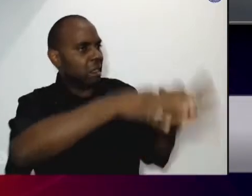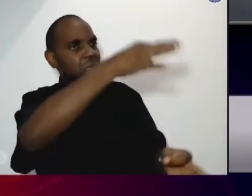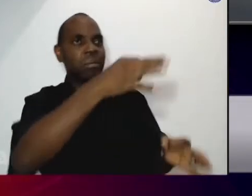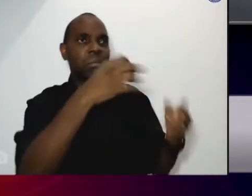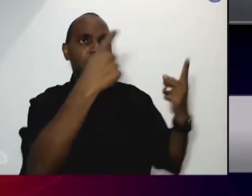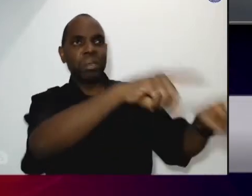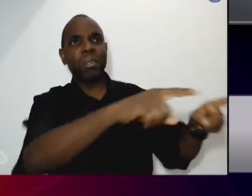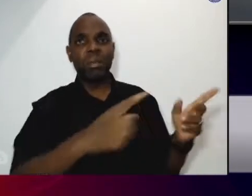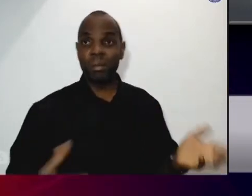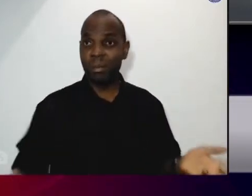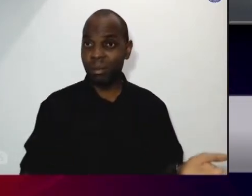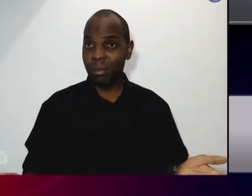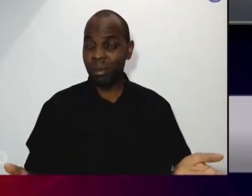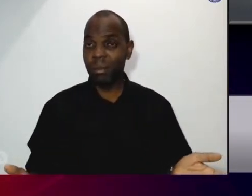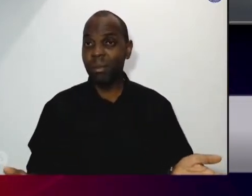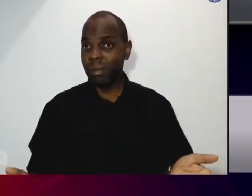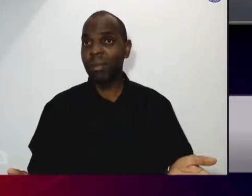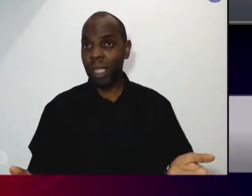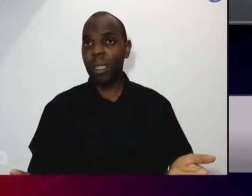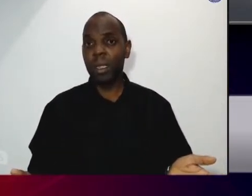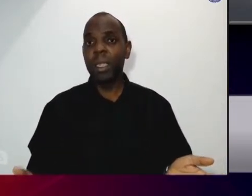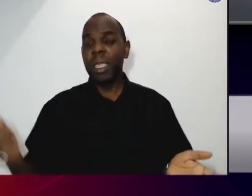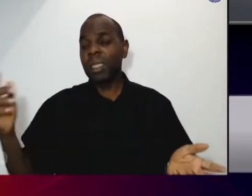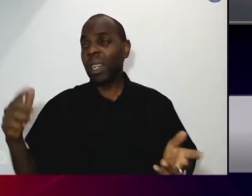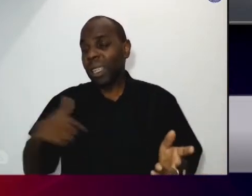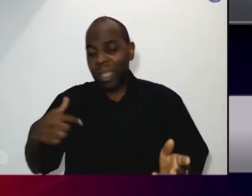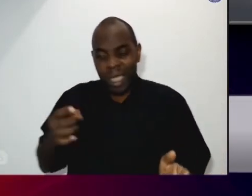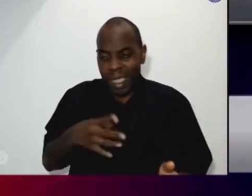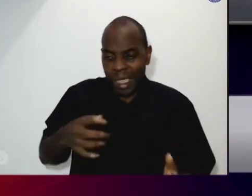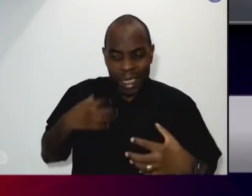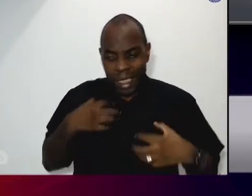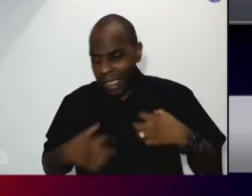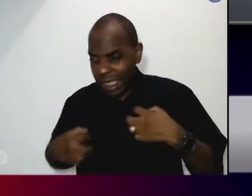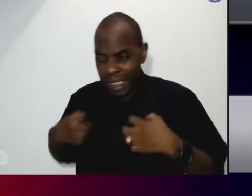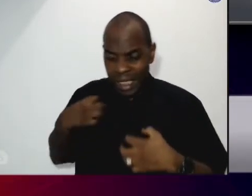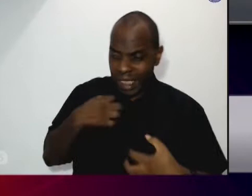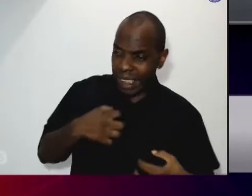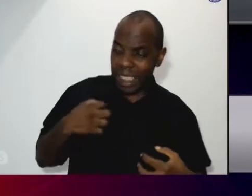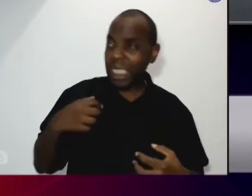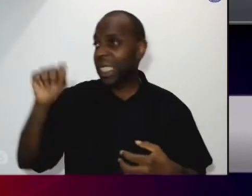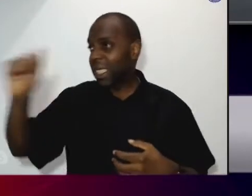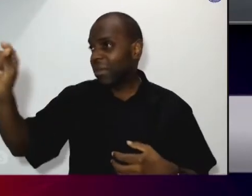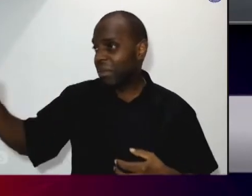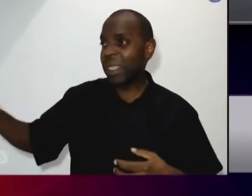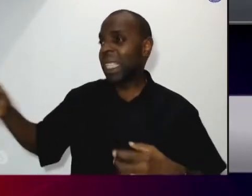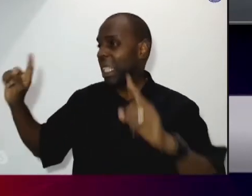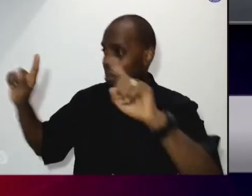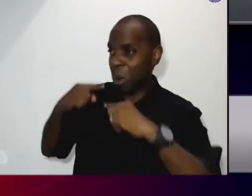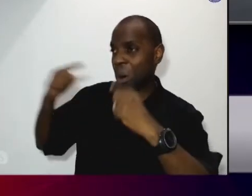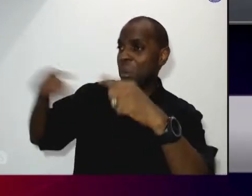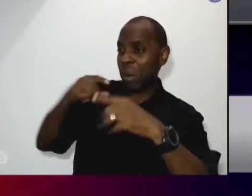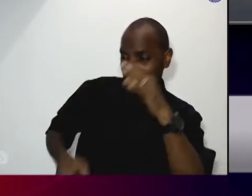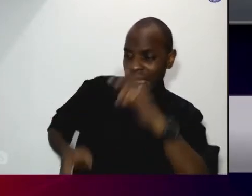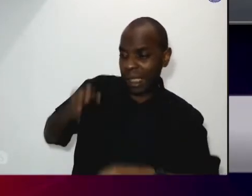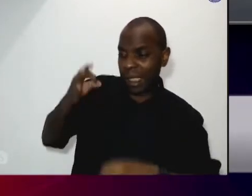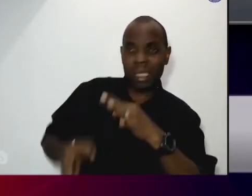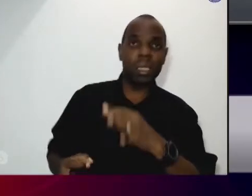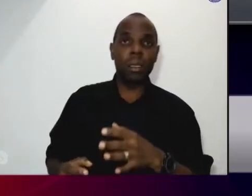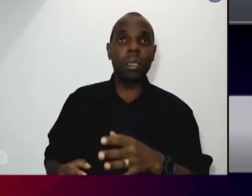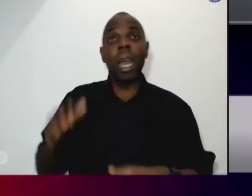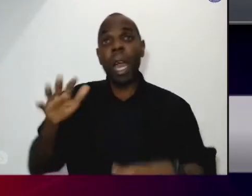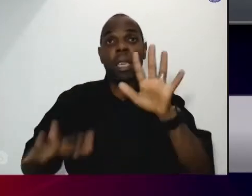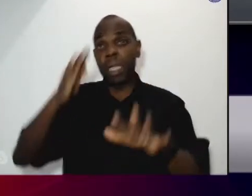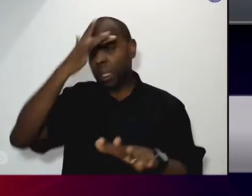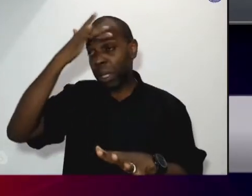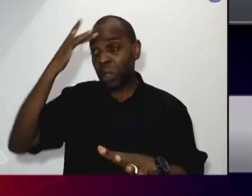porque ela já está sendo julgada diversas vezes e ela só precisa de uma pessoa que escute então